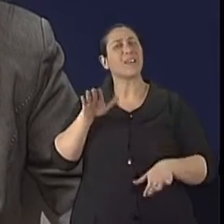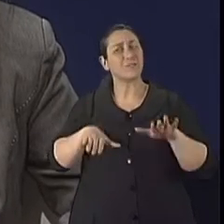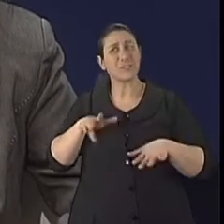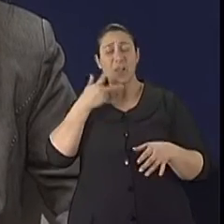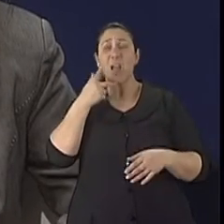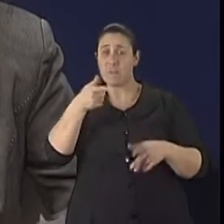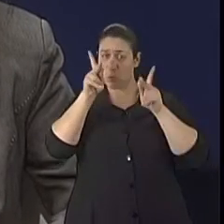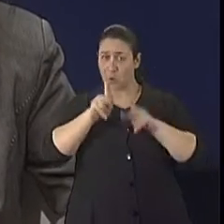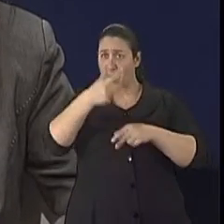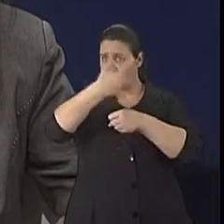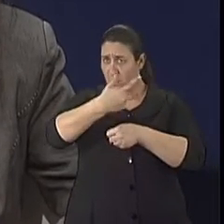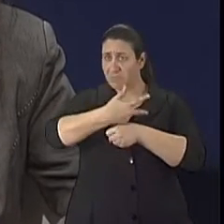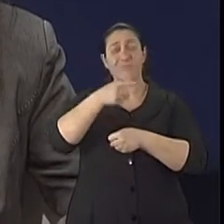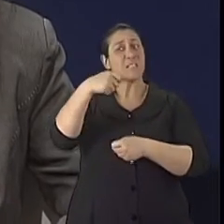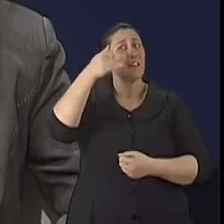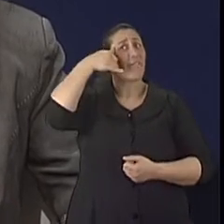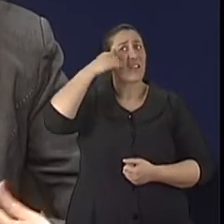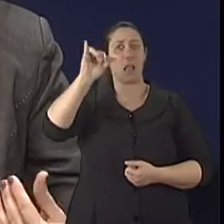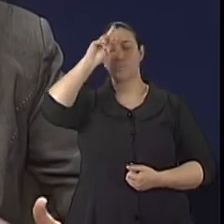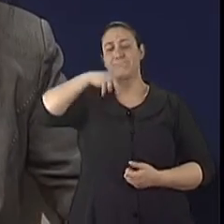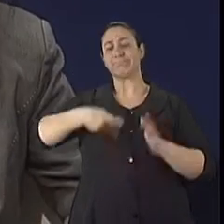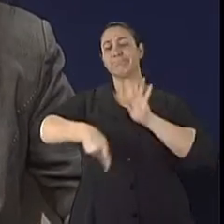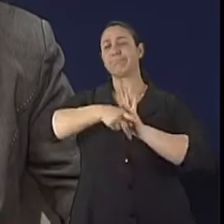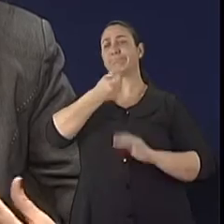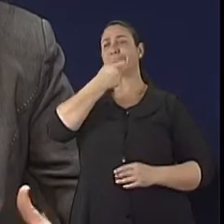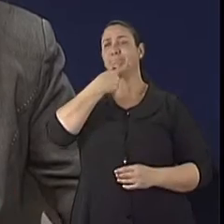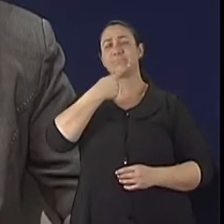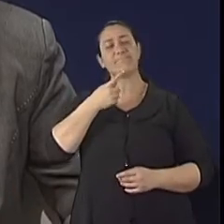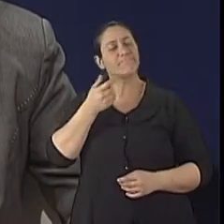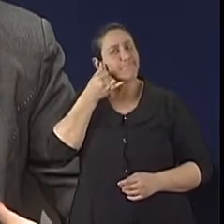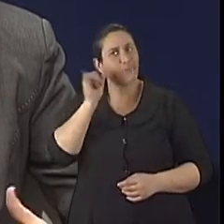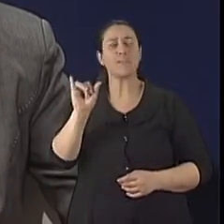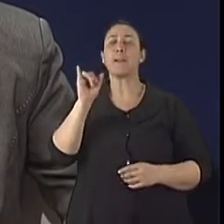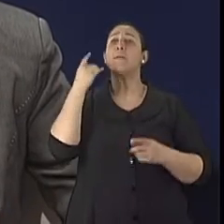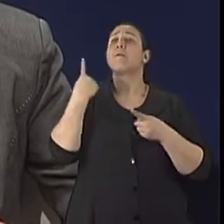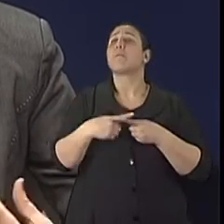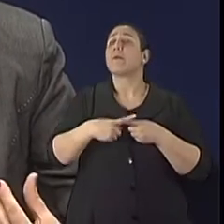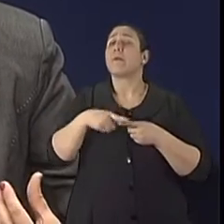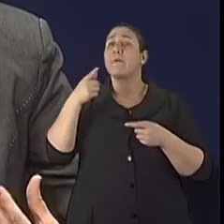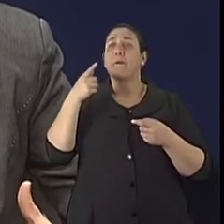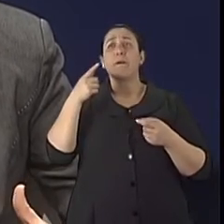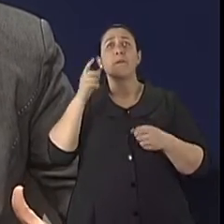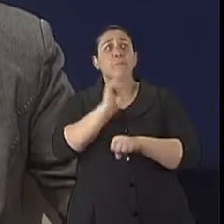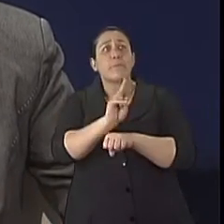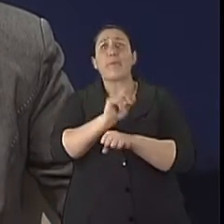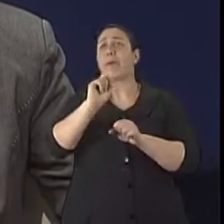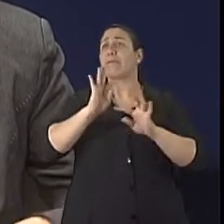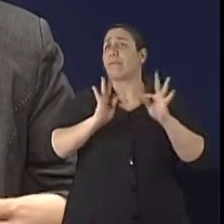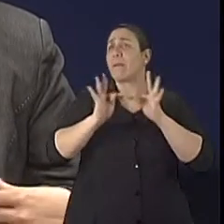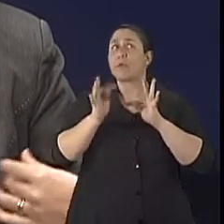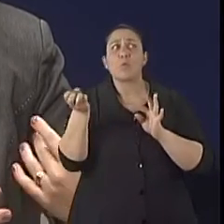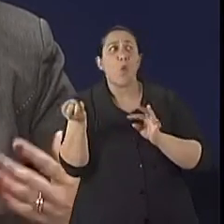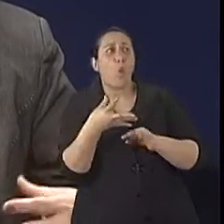idoso deveria evitar a automedicação. Sempre que surgir algum interesse, alguma expectativa em relação a algum tratamento novo,